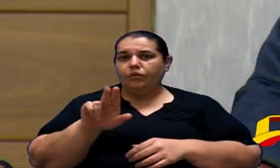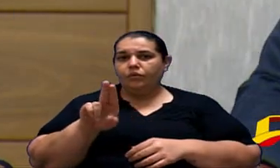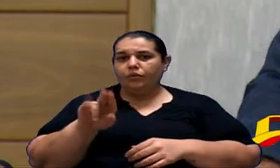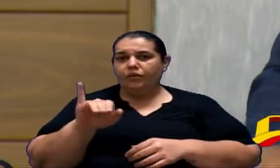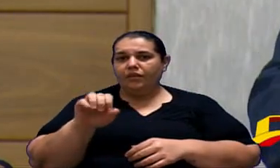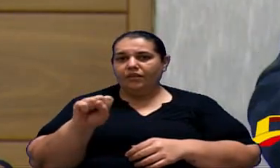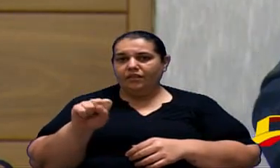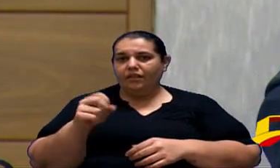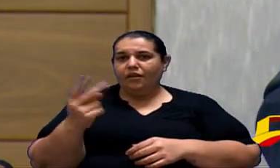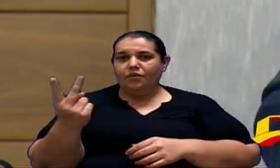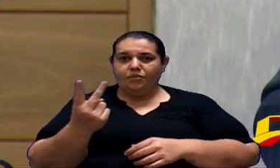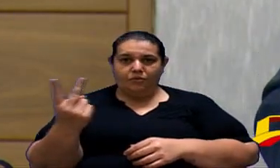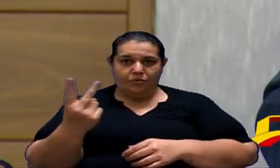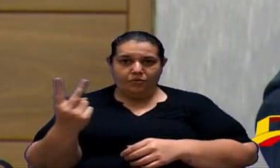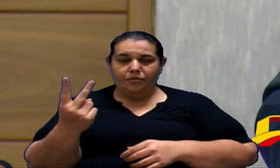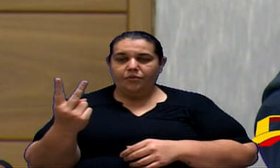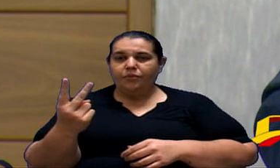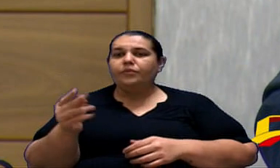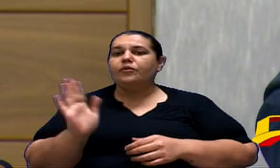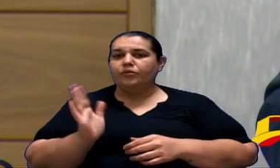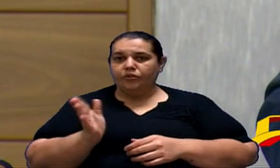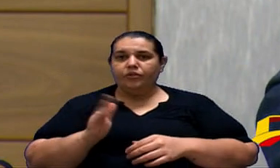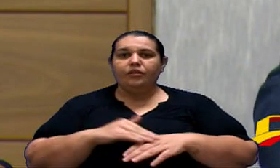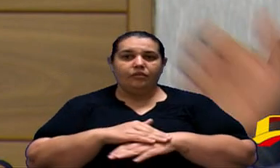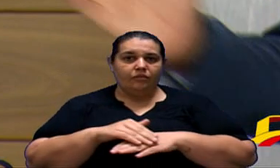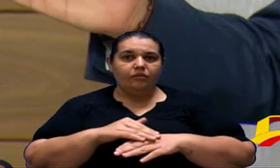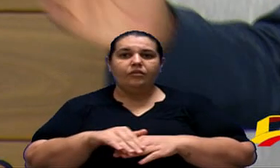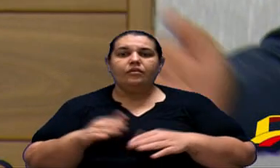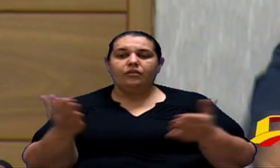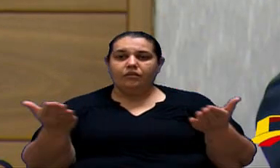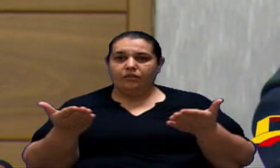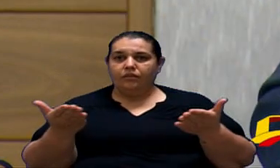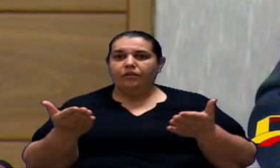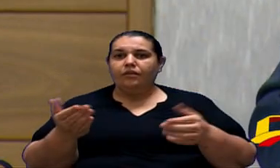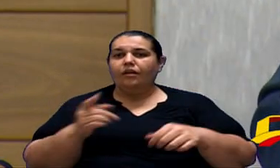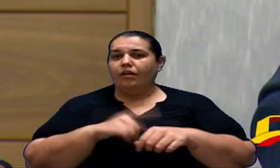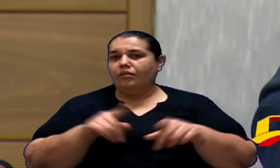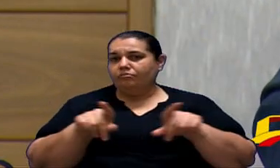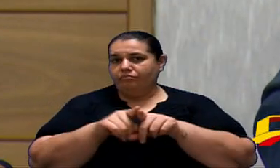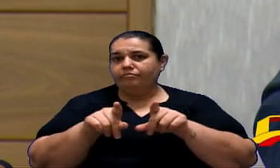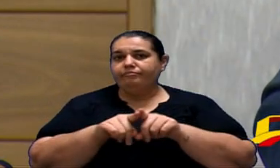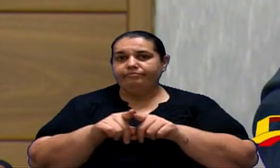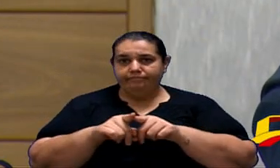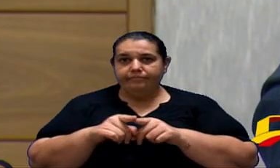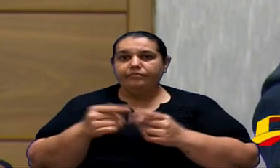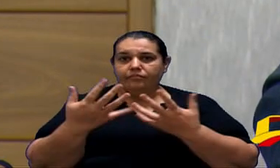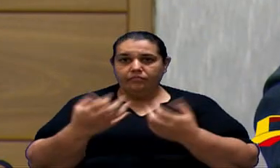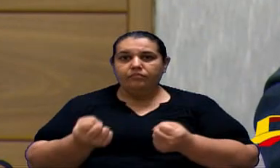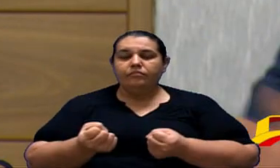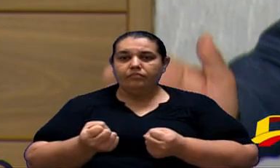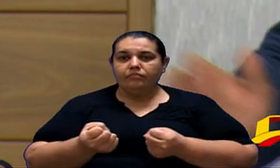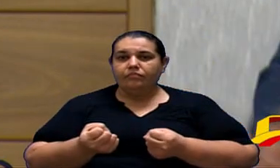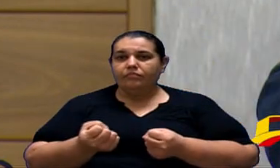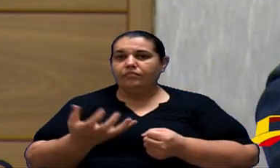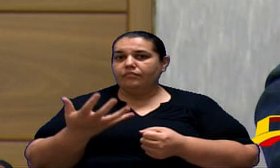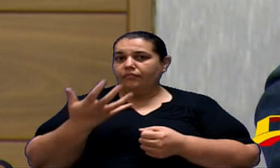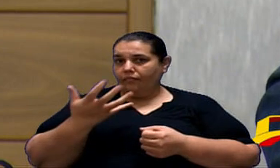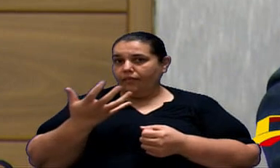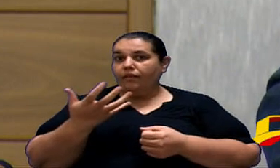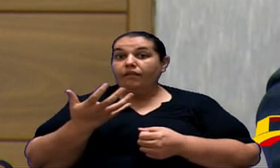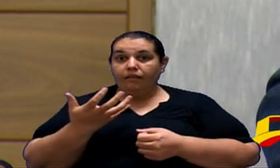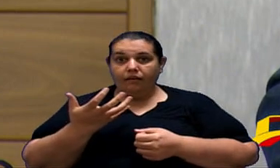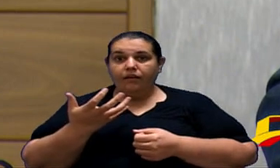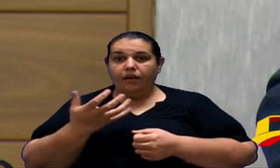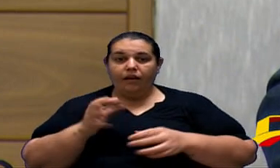Luiz e Luiz no gabinete na mesma hora ele se prontificou a tomar frente desse